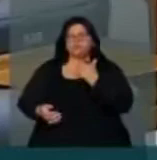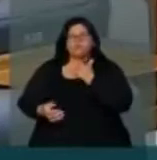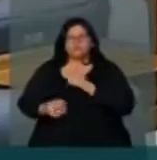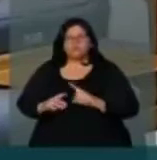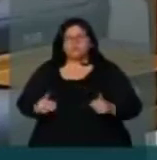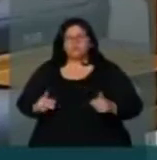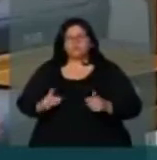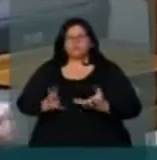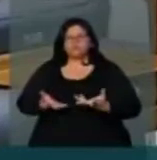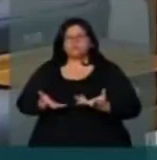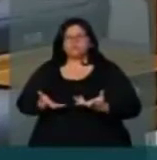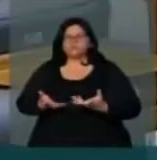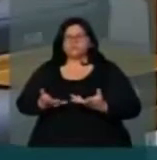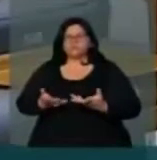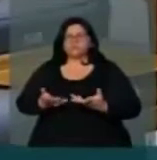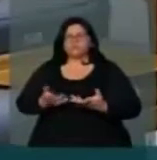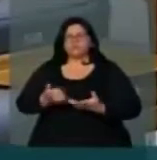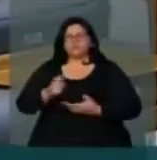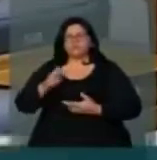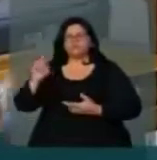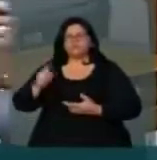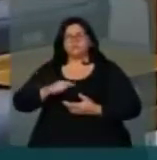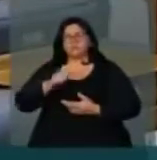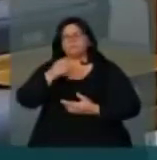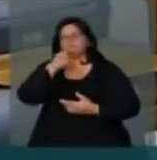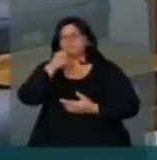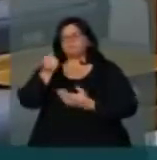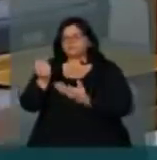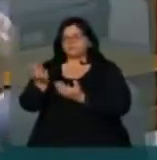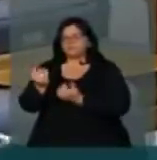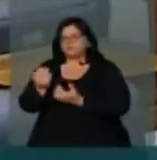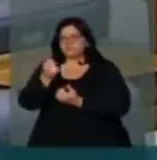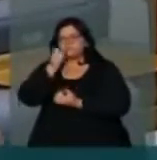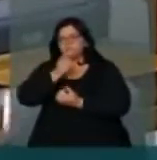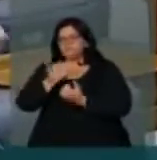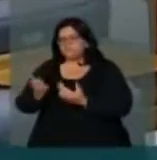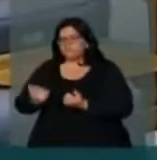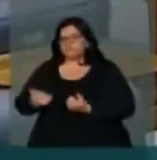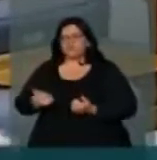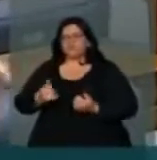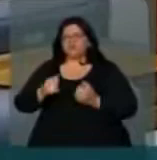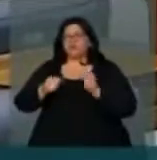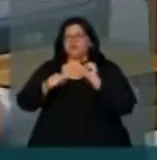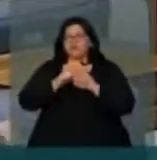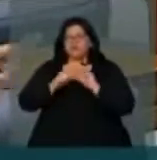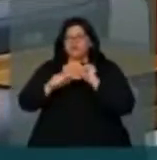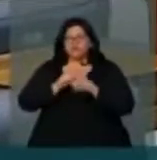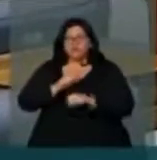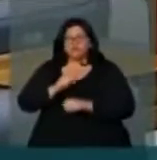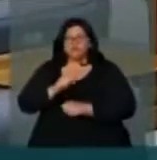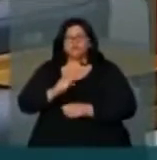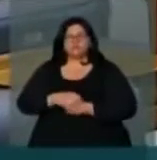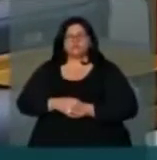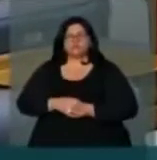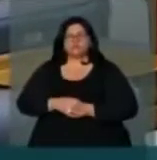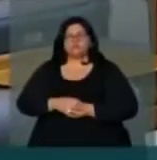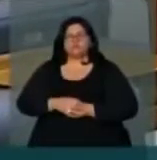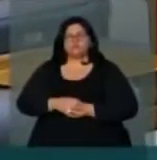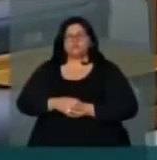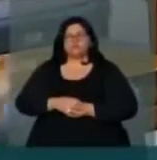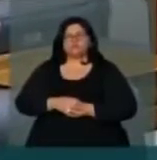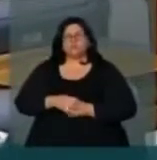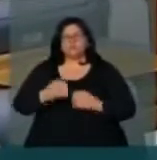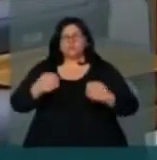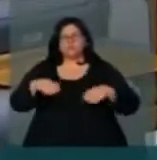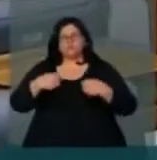foram assassinados no ano de 2012. Nós precisamos responder aos problemas que levam a esta situação.